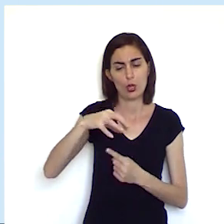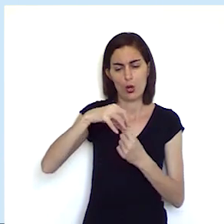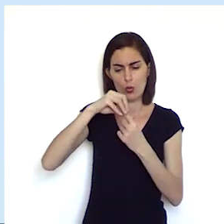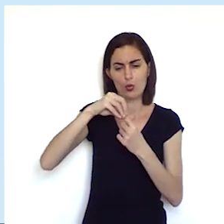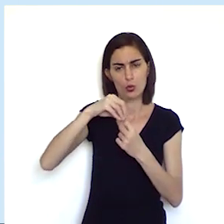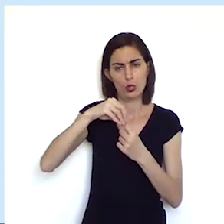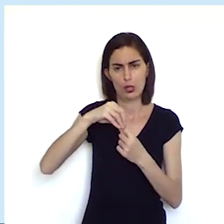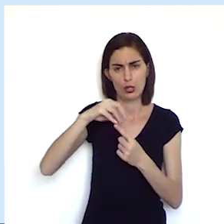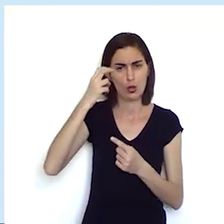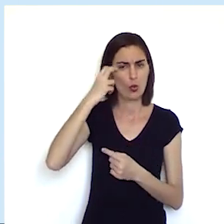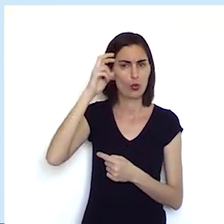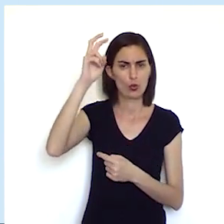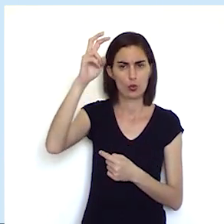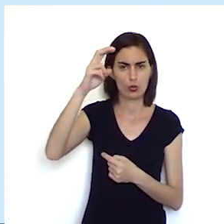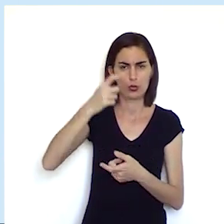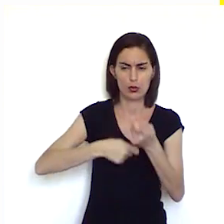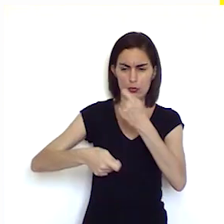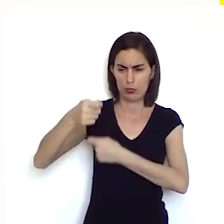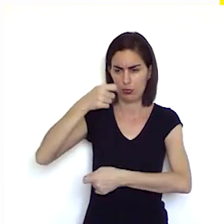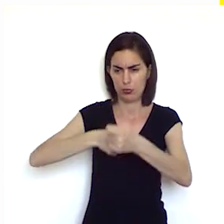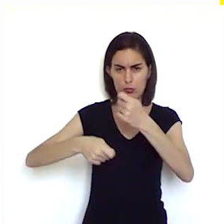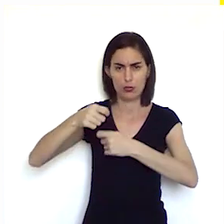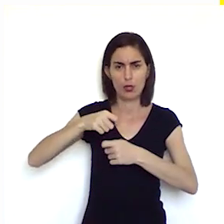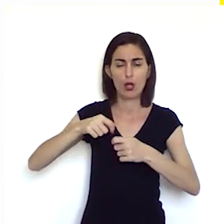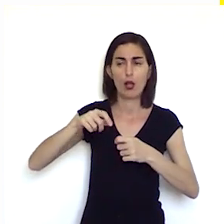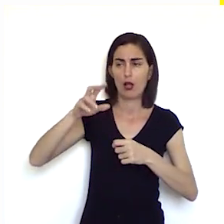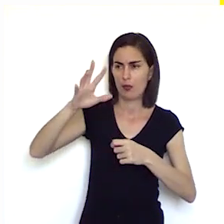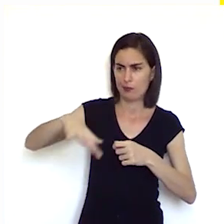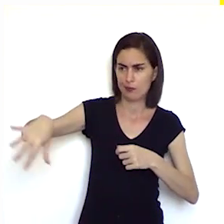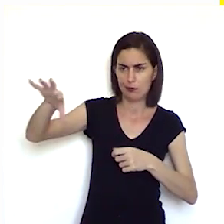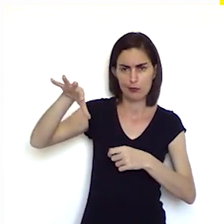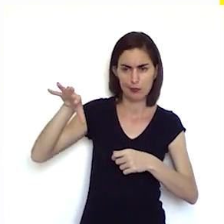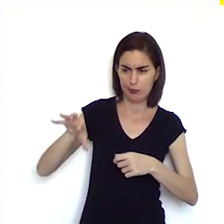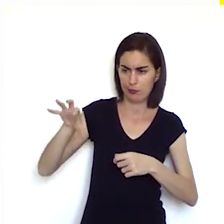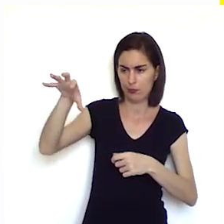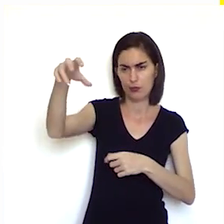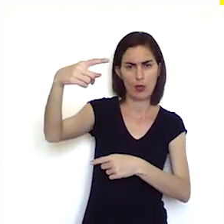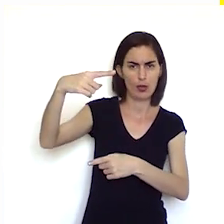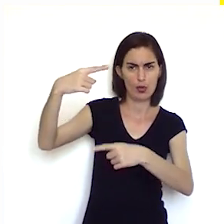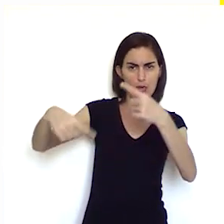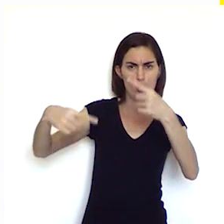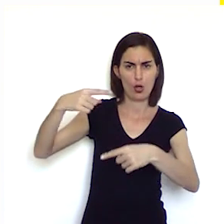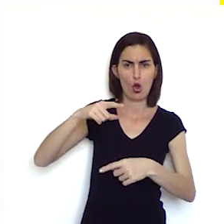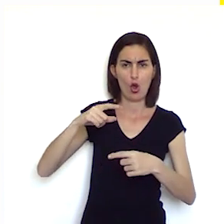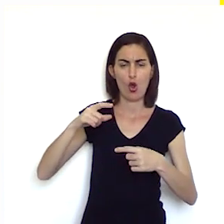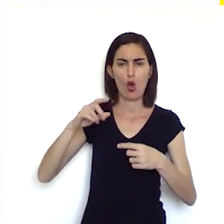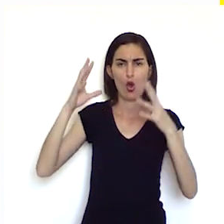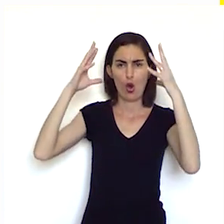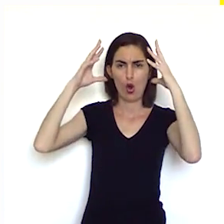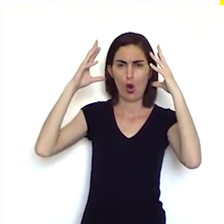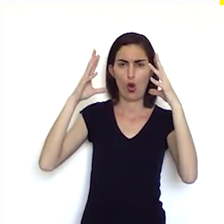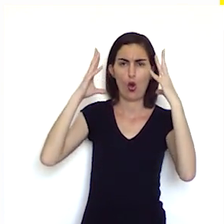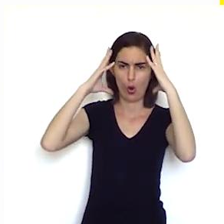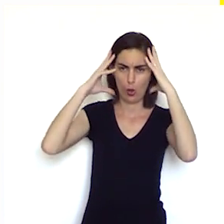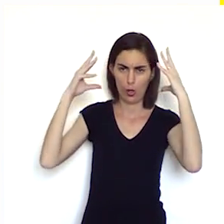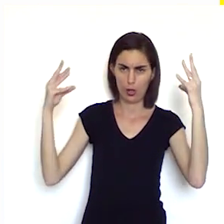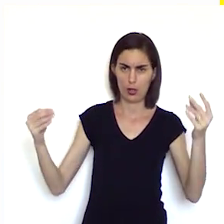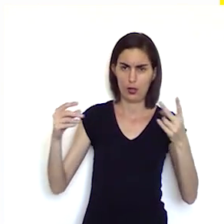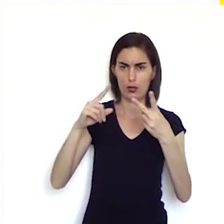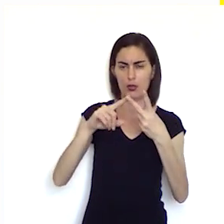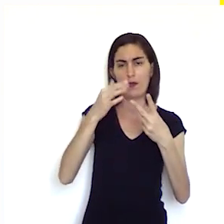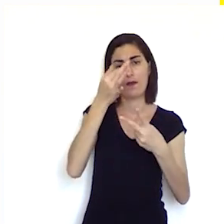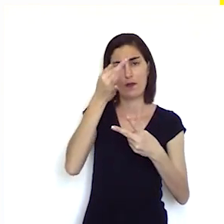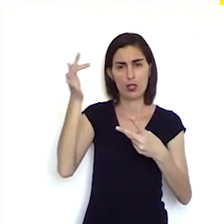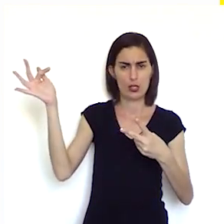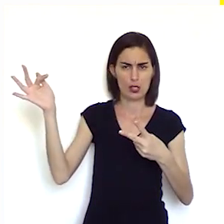cultura para exportação esses territórios foram disputados por holandeses e franceses quando da